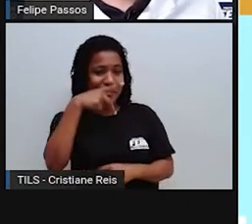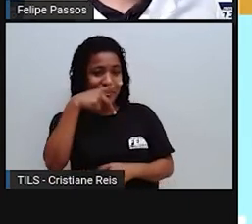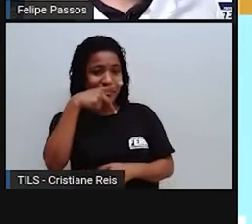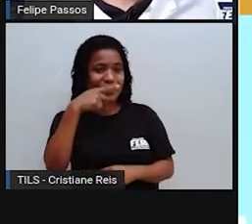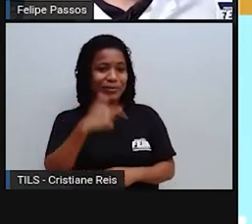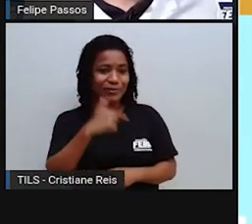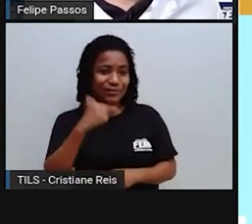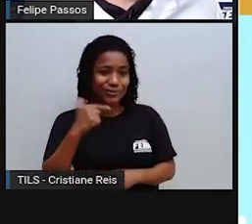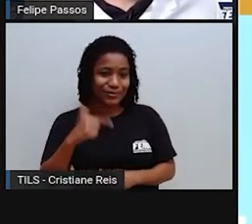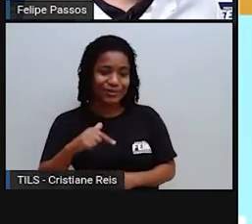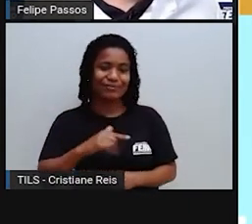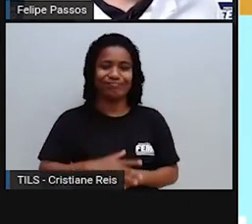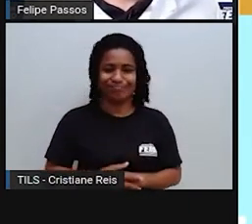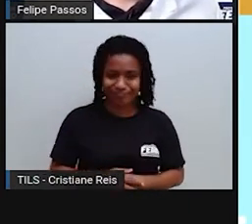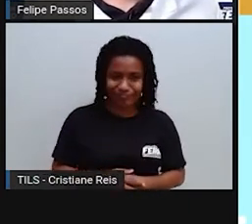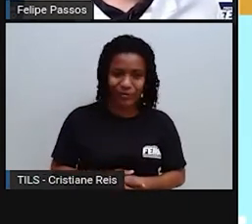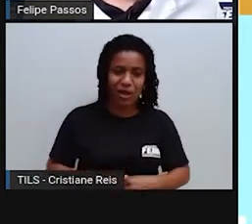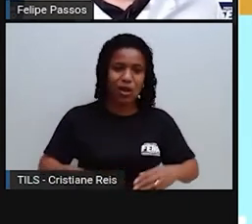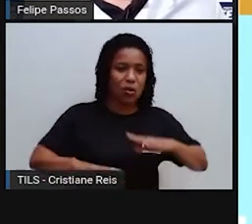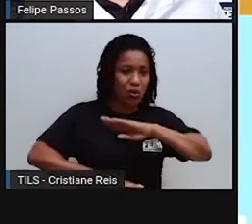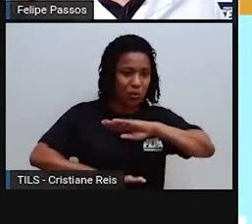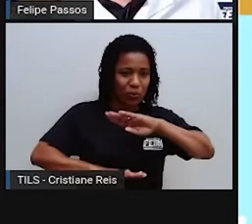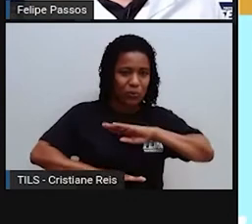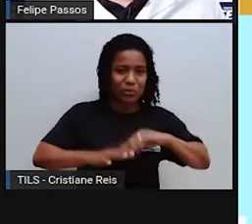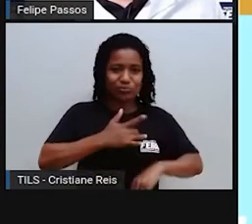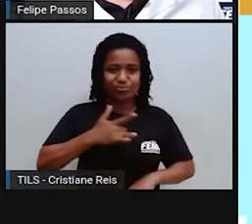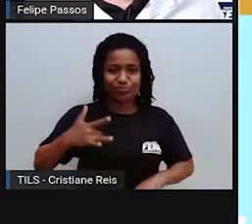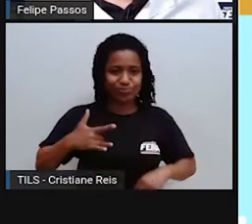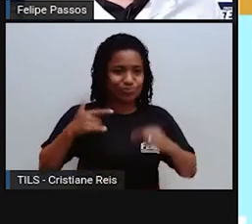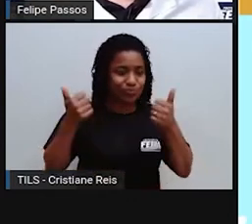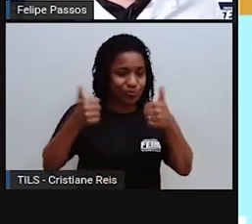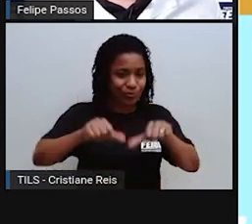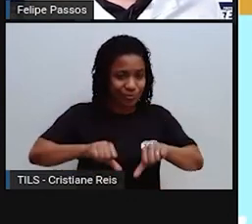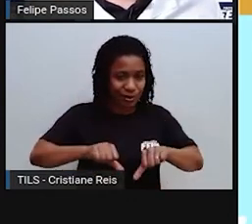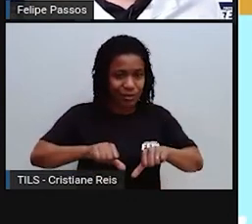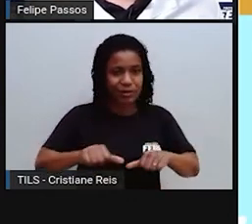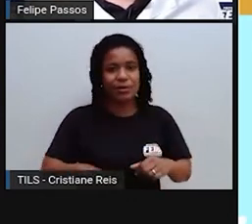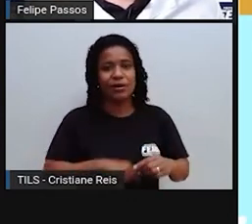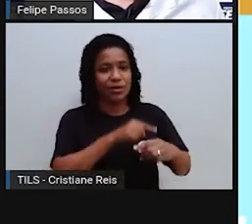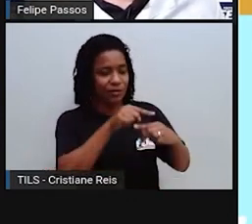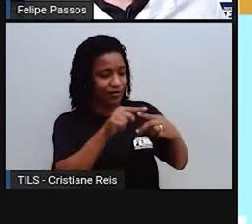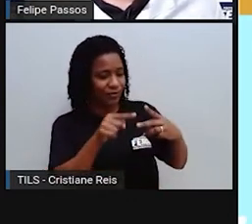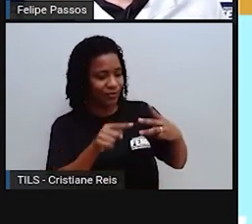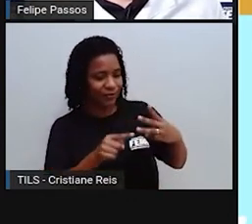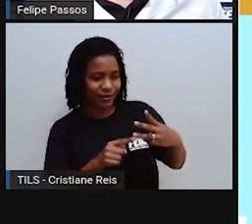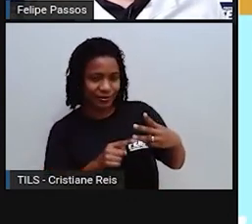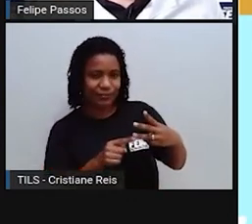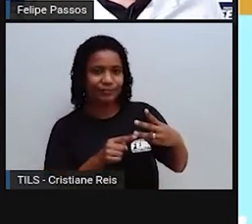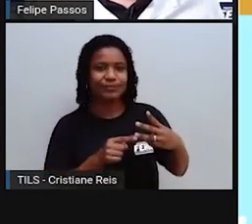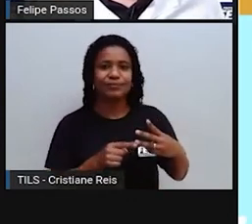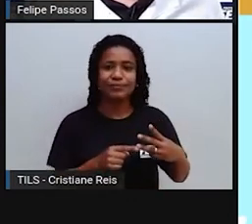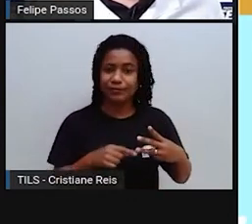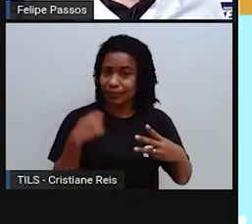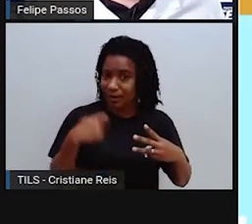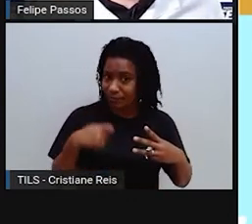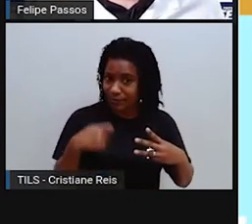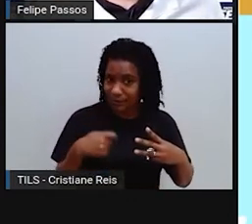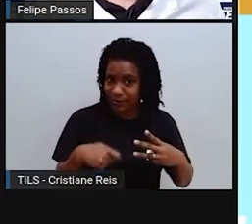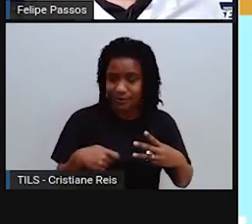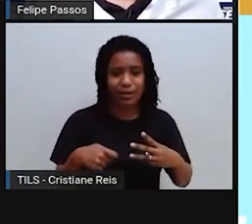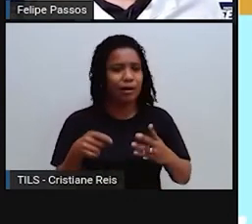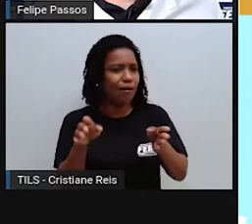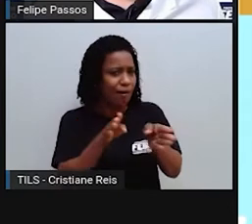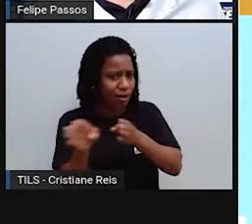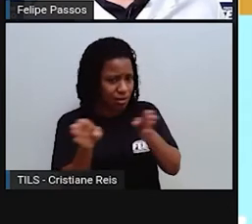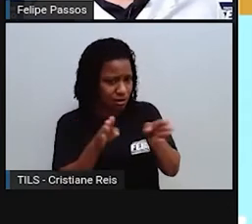o seu corpo funcionar com saúde. Então, bora ver três tópicos que eu separei aqui para vocês. Garantir a todos acesso